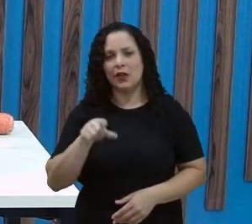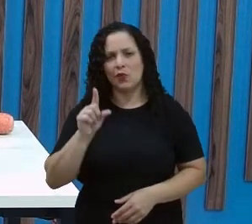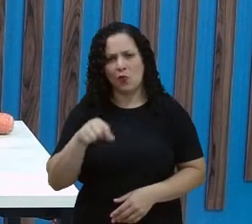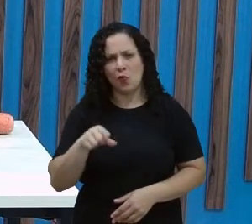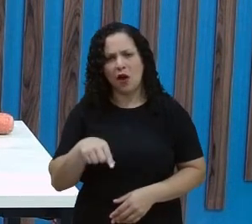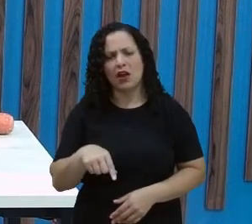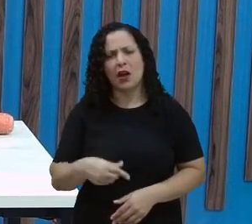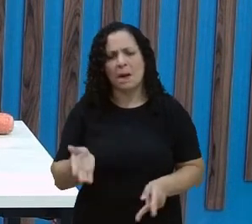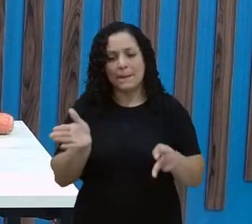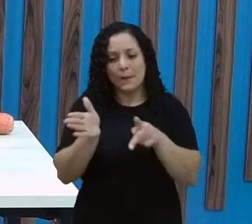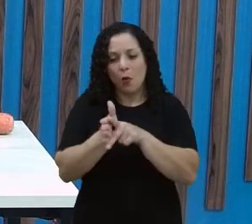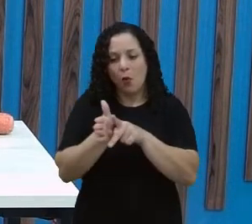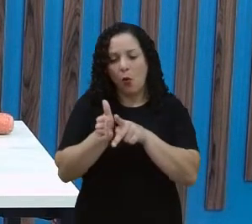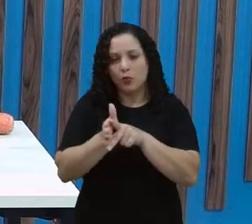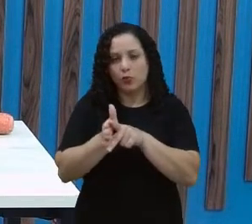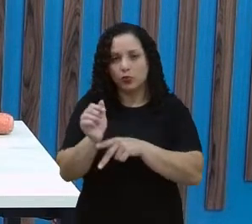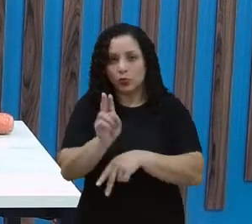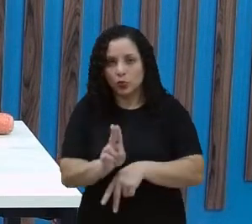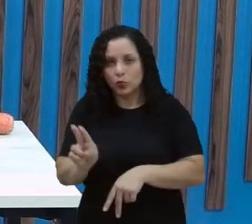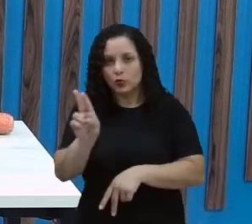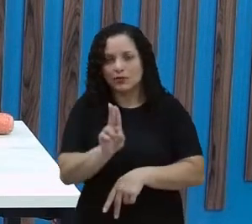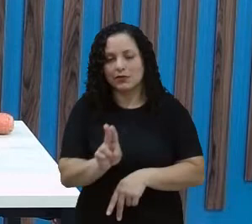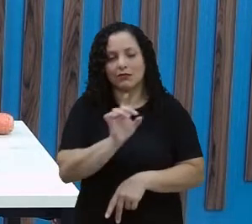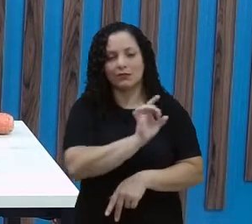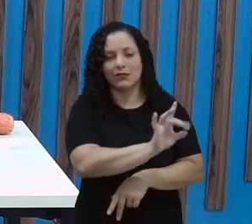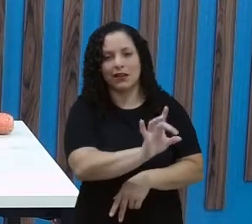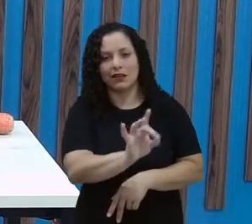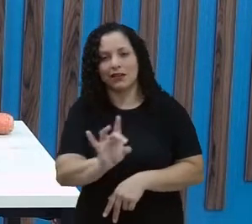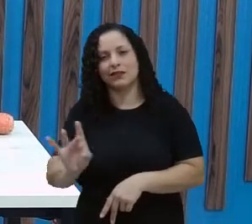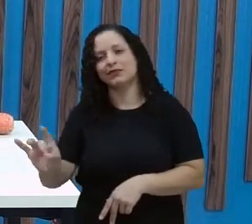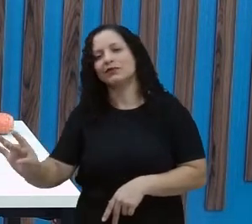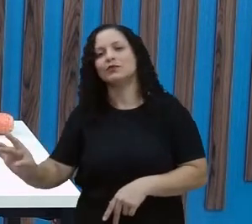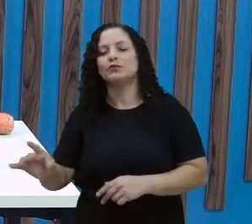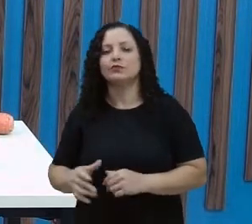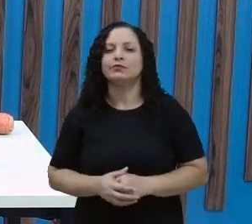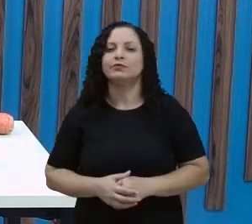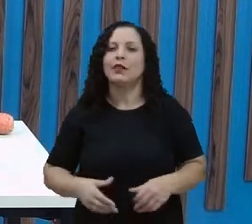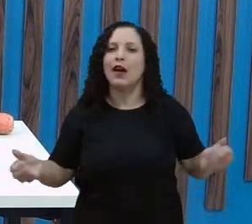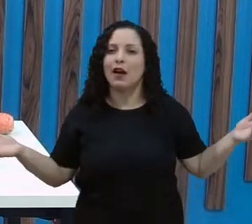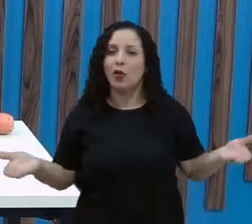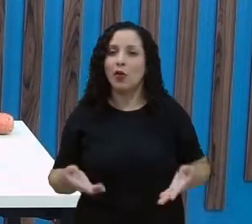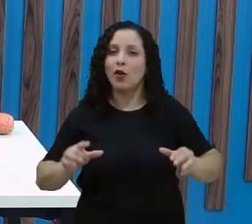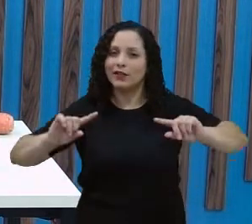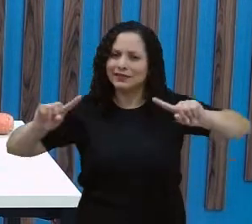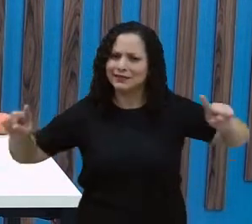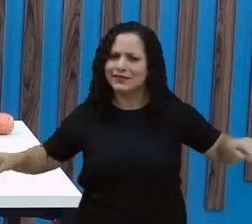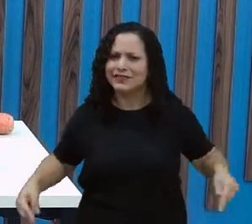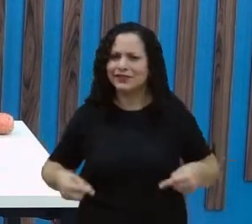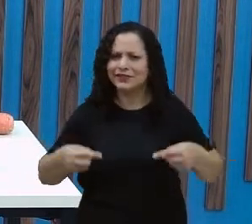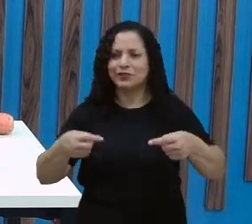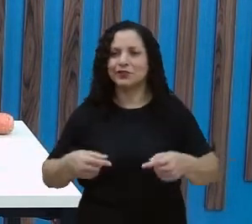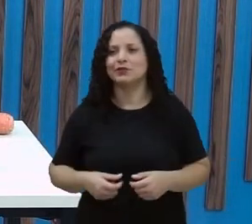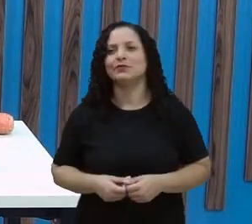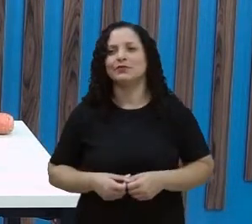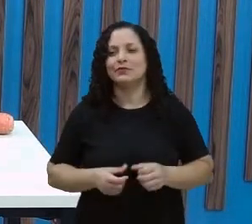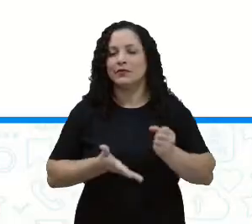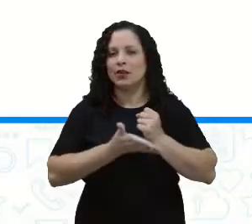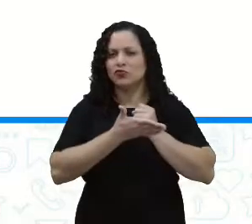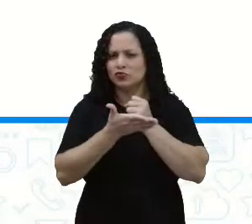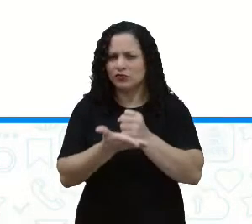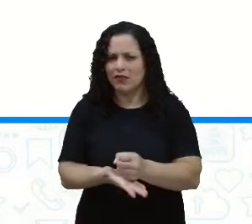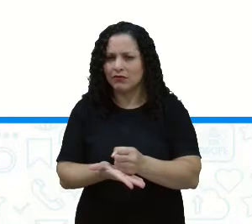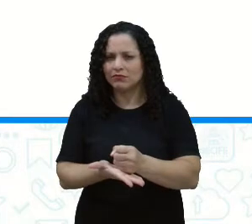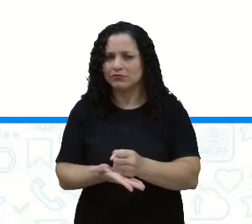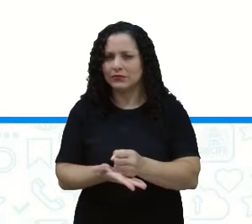para medir cada grandeza. E a gente viu no decorrer da aula, tá certo? Agora vamos para o desafio. Com a ajuda de um adulto,